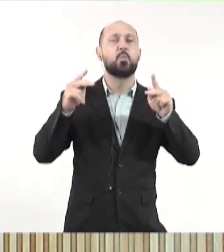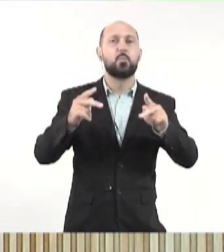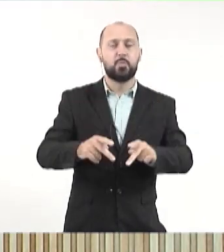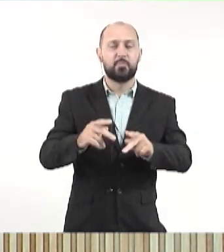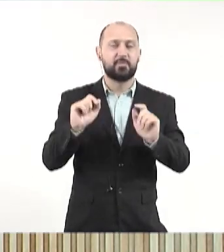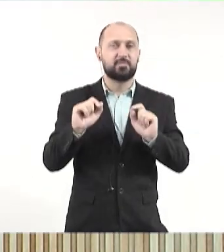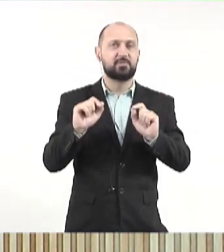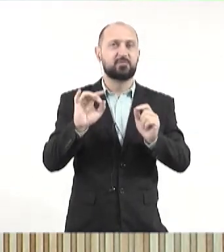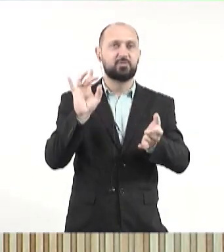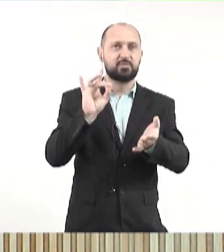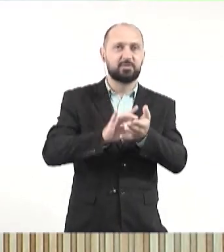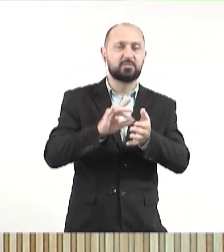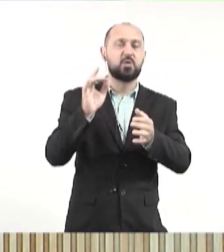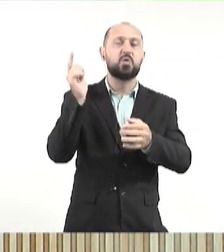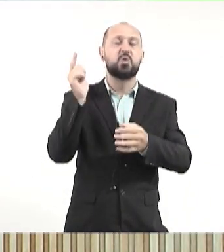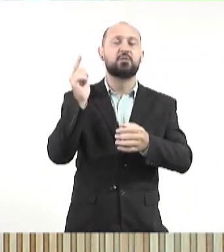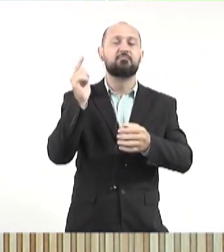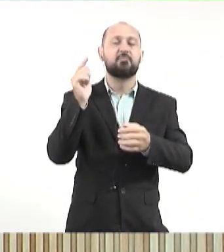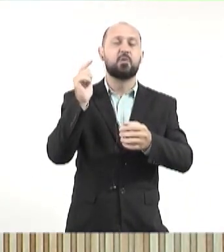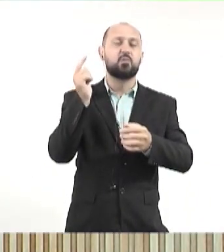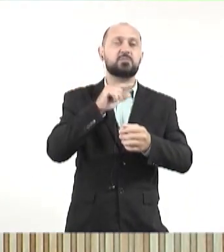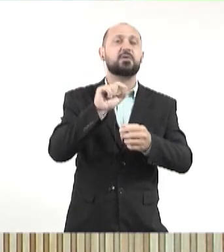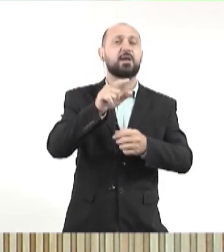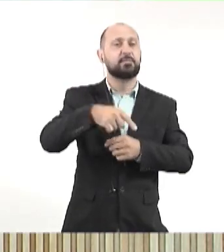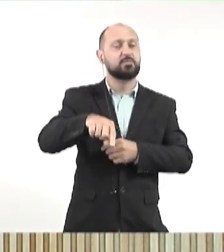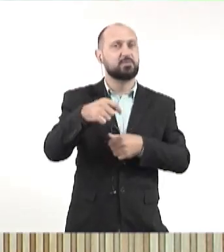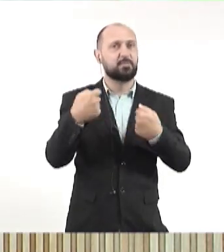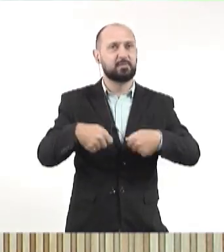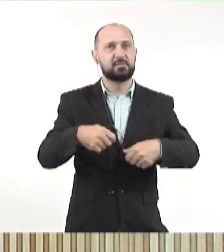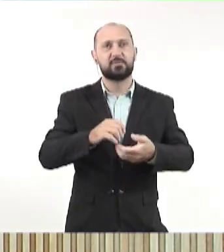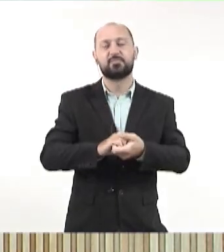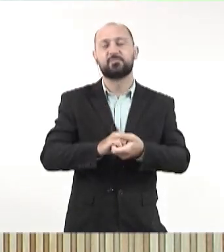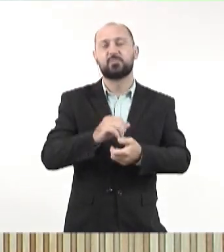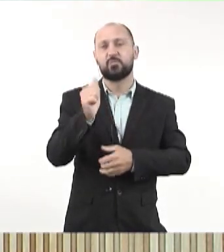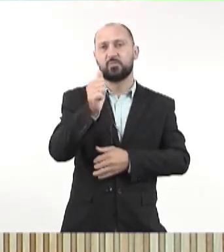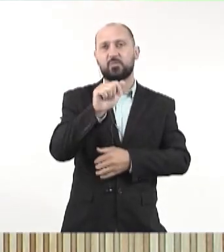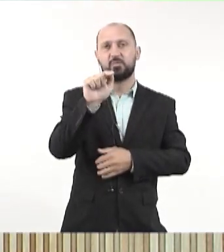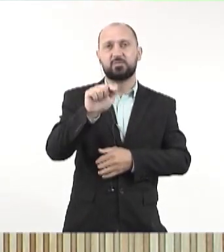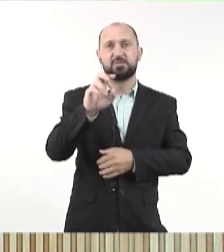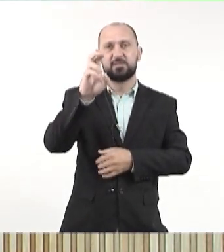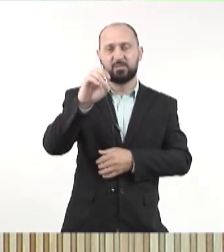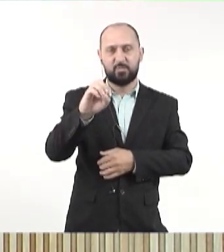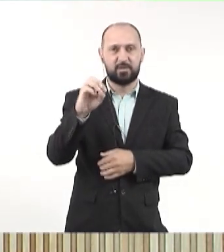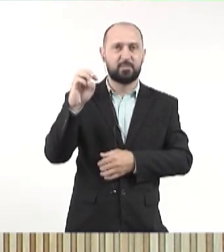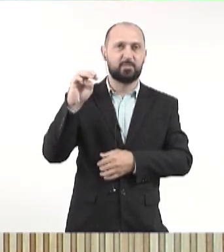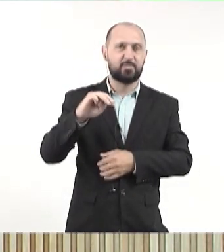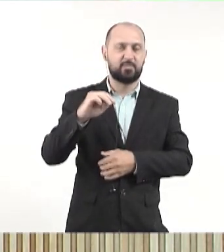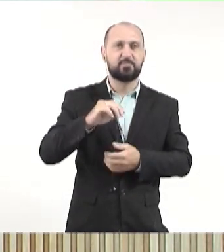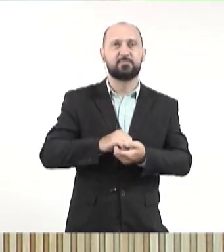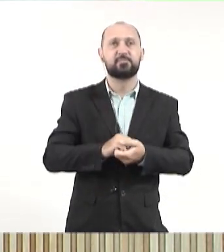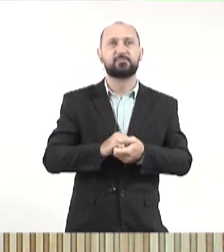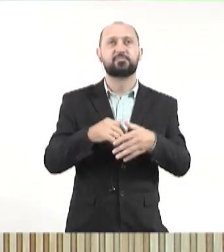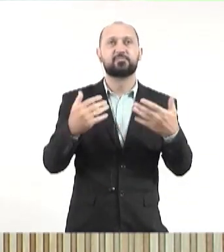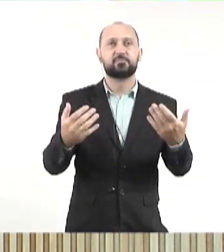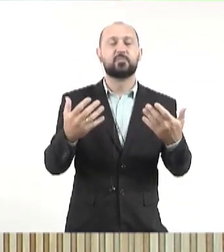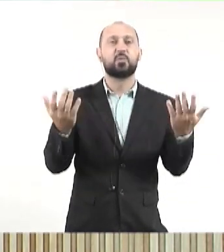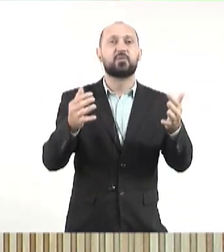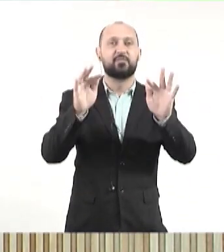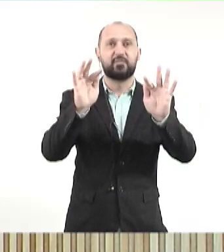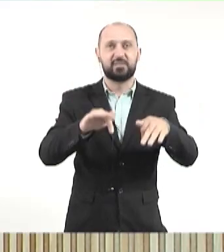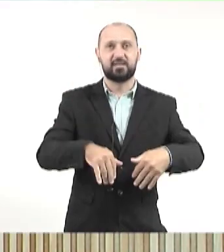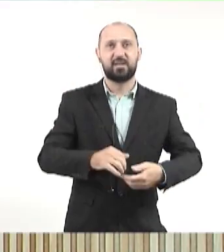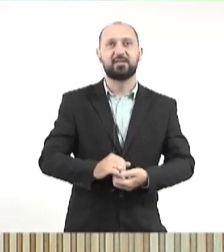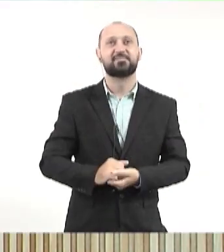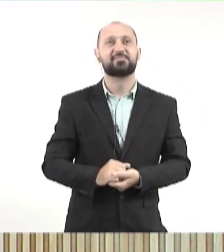públicas, as políticas de Estado chegarem a quem mais precisa. 11 horas e 50 minutos em Mato Grosso do Sul. Então é isso. A gente vai